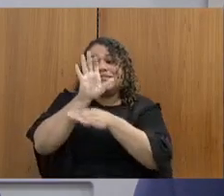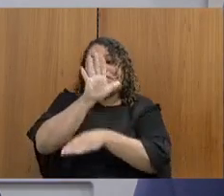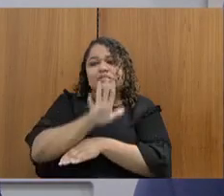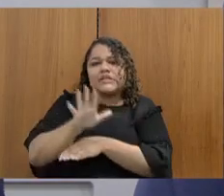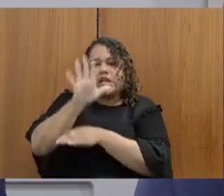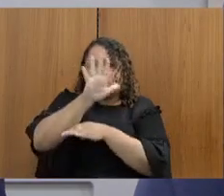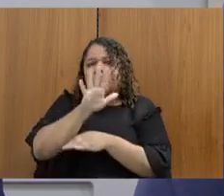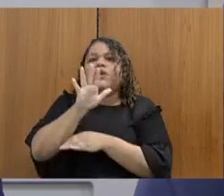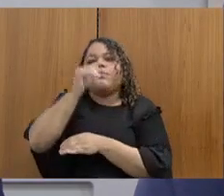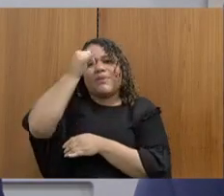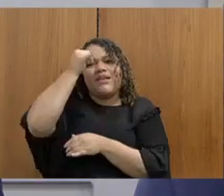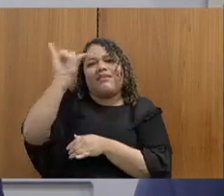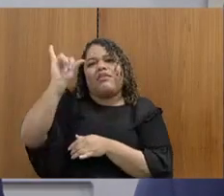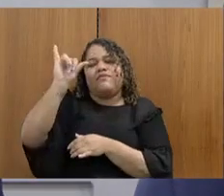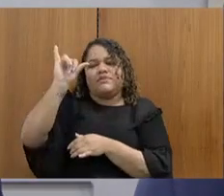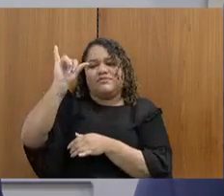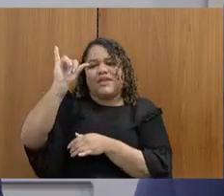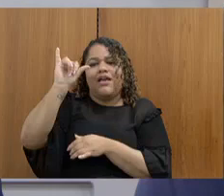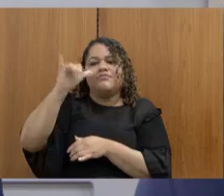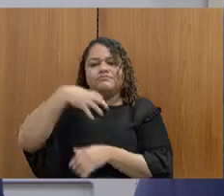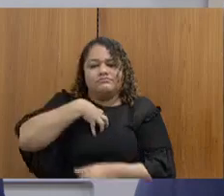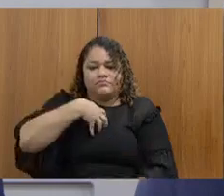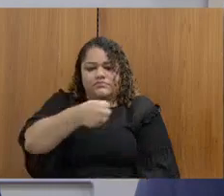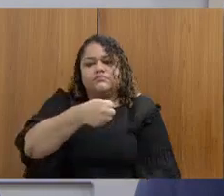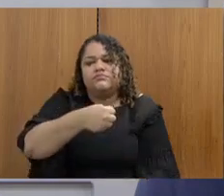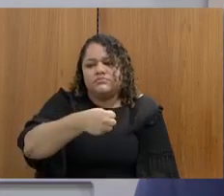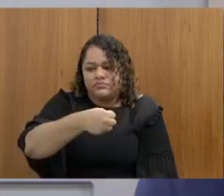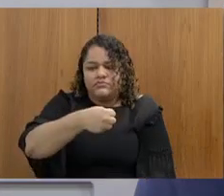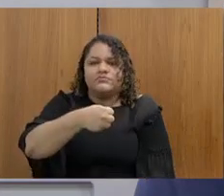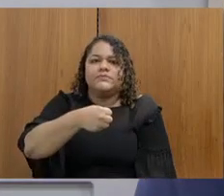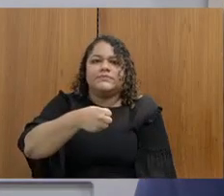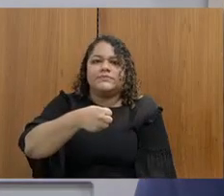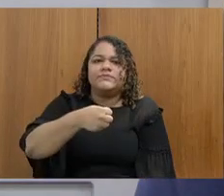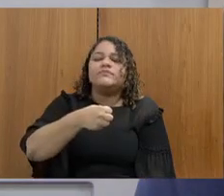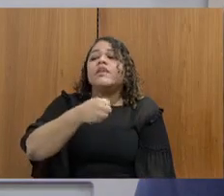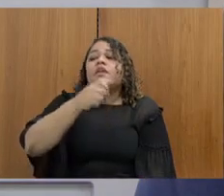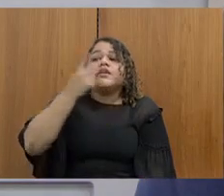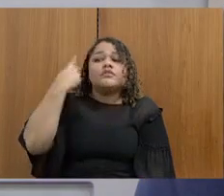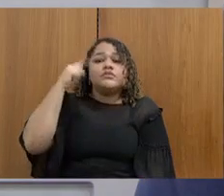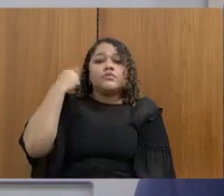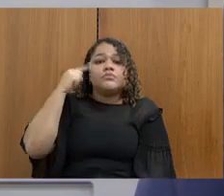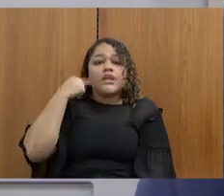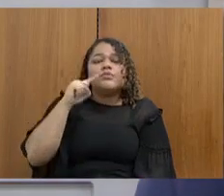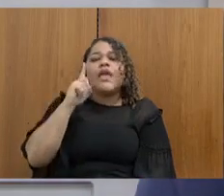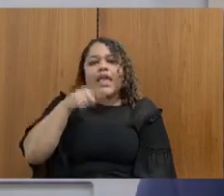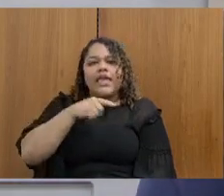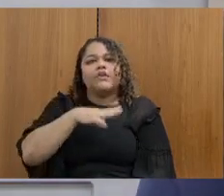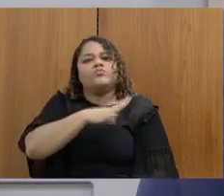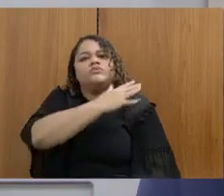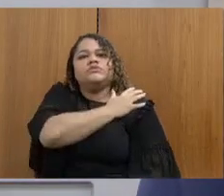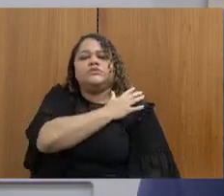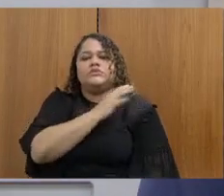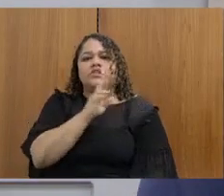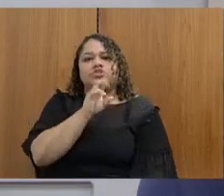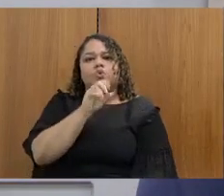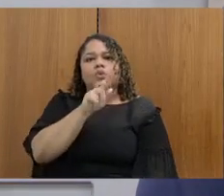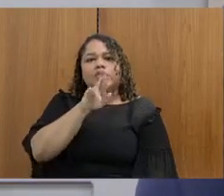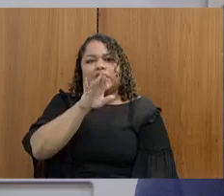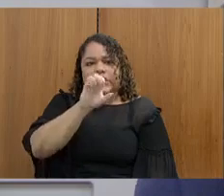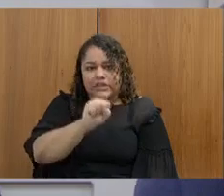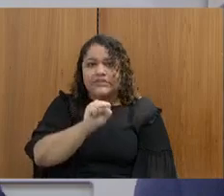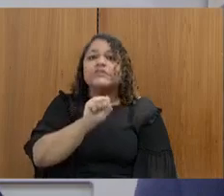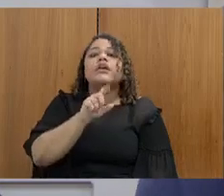violência auto-infringida pelos profissionais de segurança. O relator foi o deputado Sargento Rodrigues, que, na verdade, nós propusemos aos